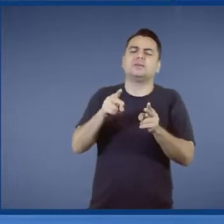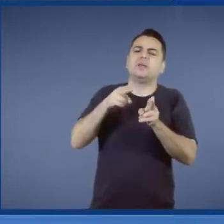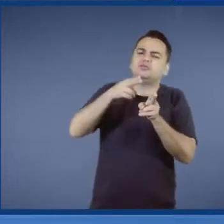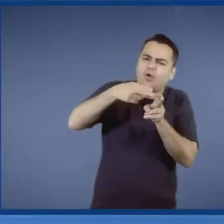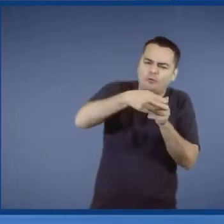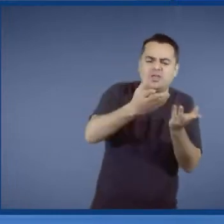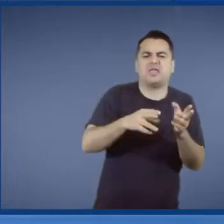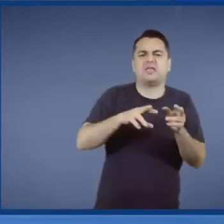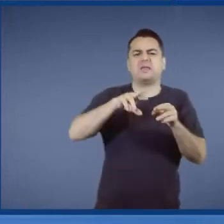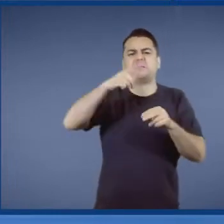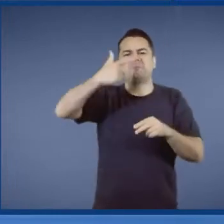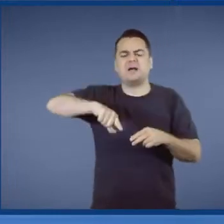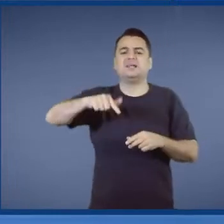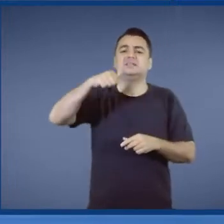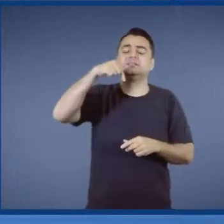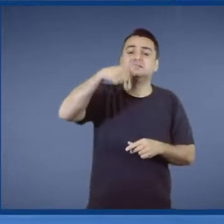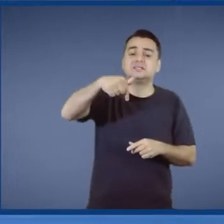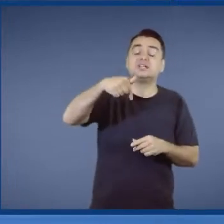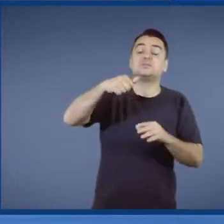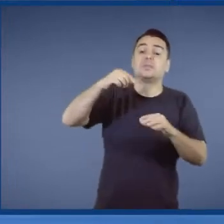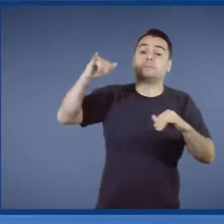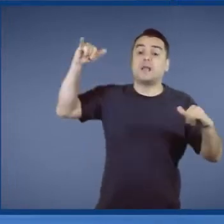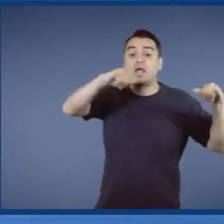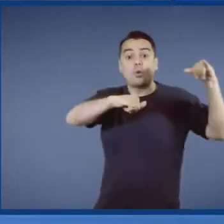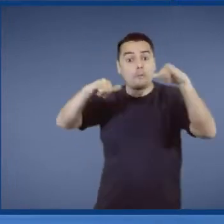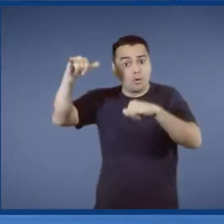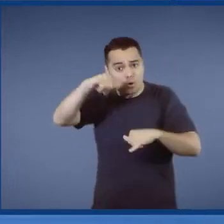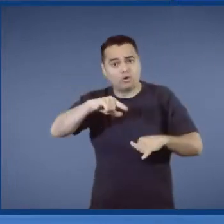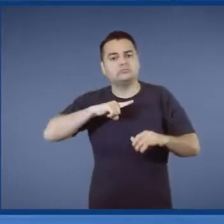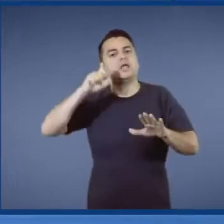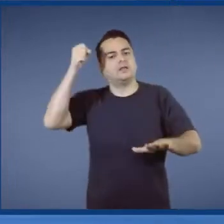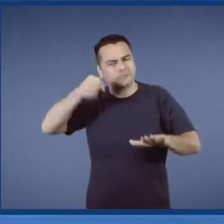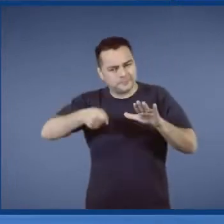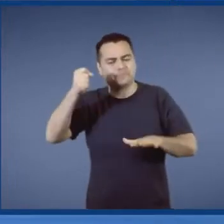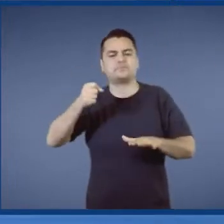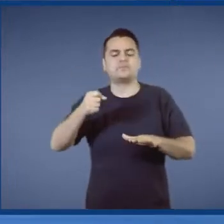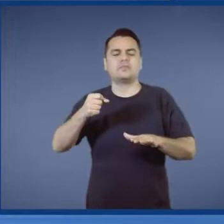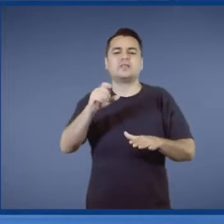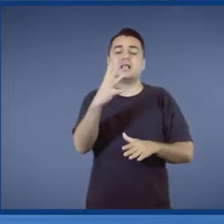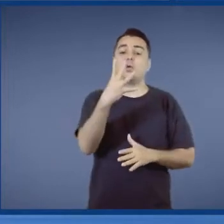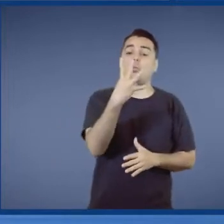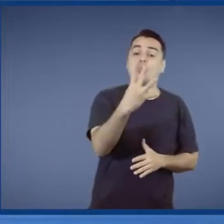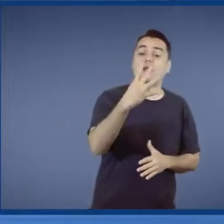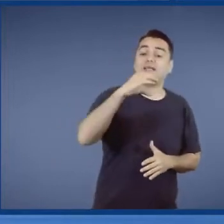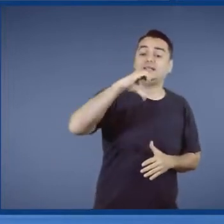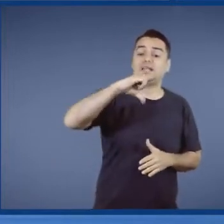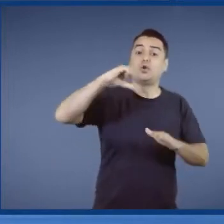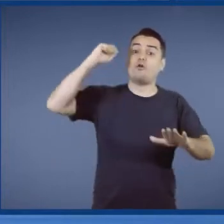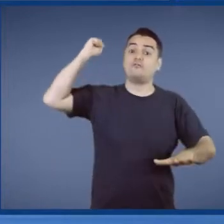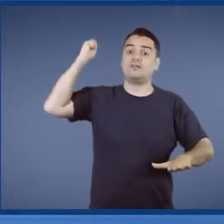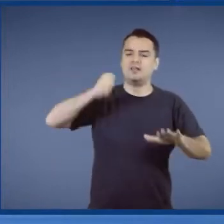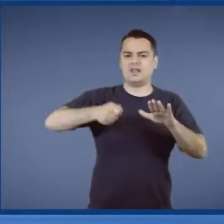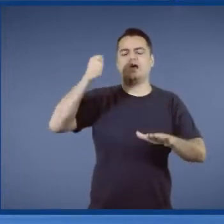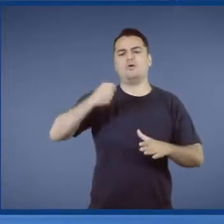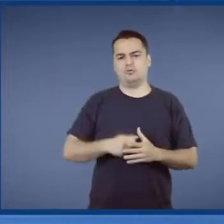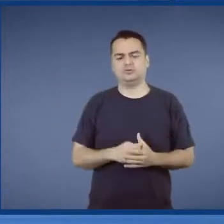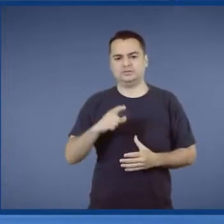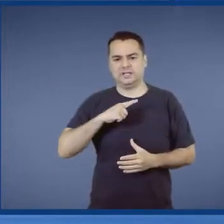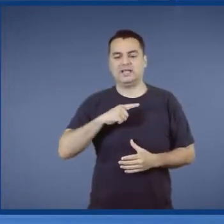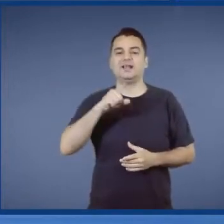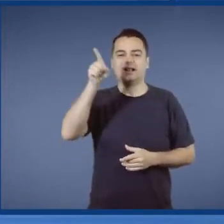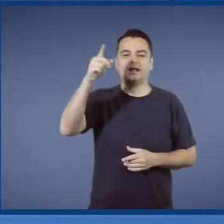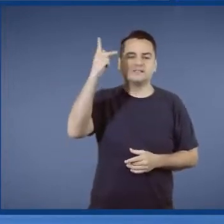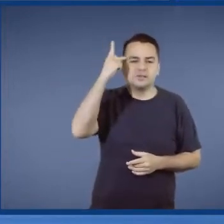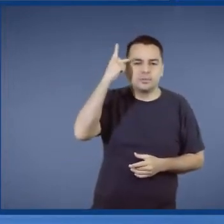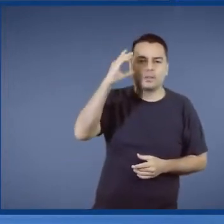sétima rodada de concessões de aeroportos. A gente vai chegar a 49 leilões realizados nesse governo, incluindo o aeroporto de Congonhas.